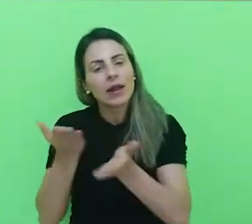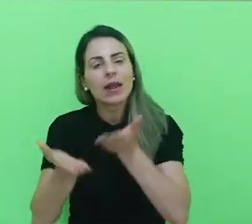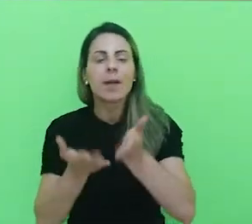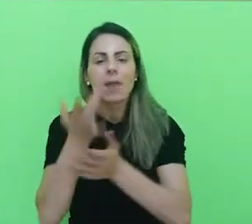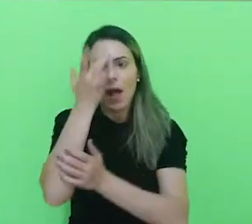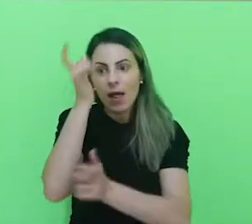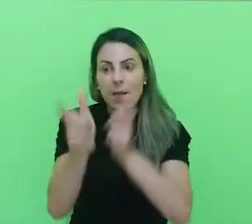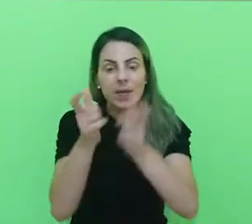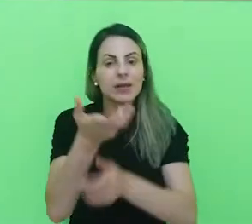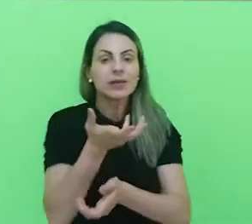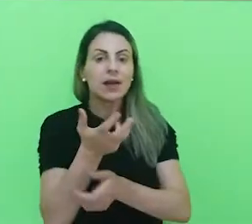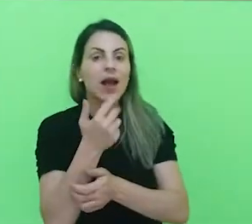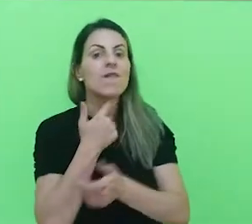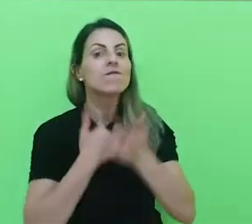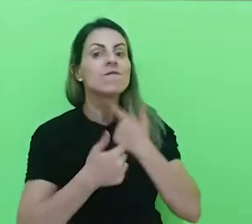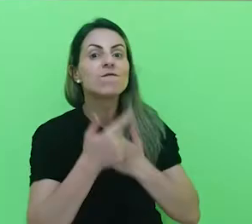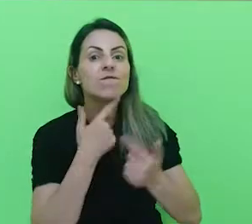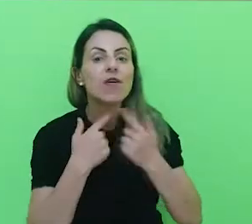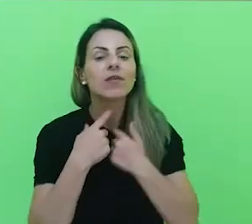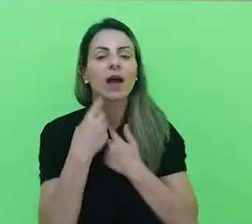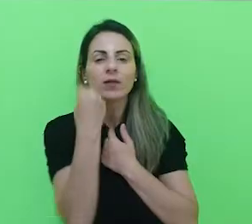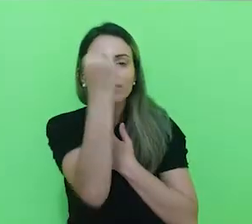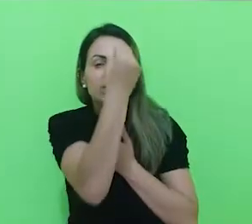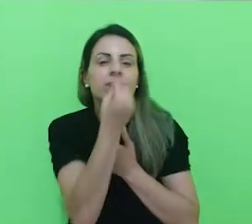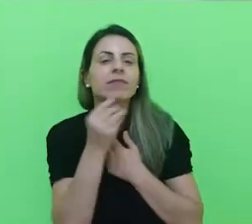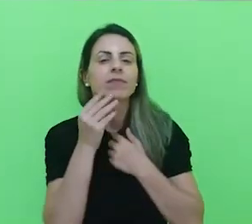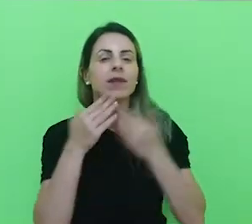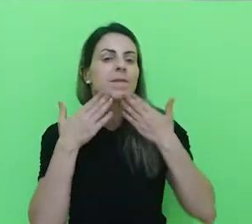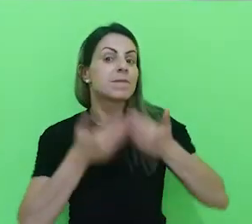nós chamamos de afecções estéticas.